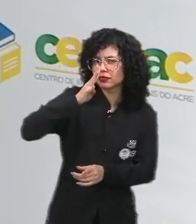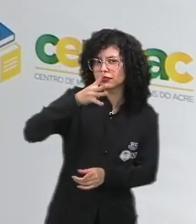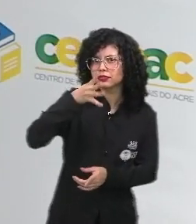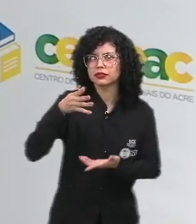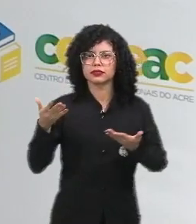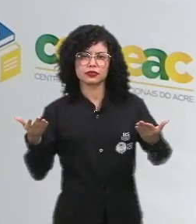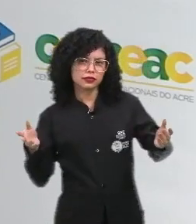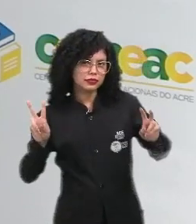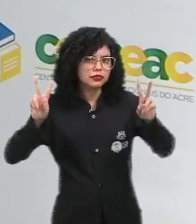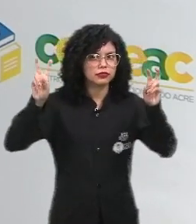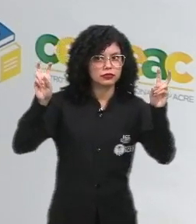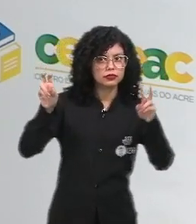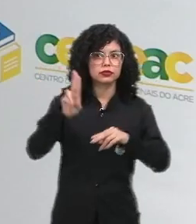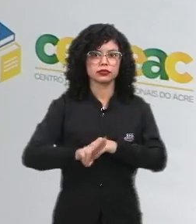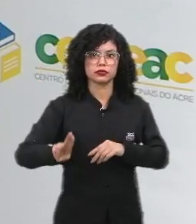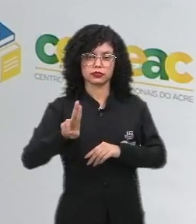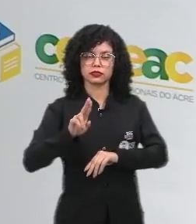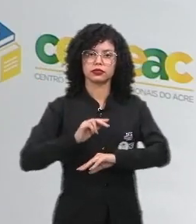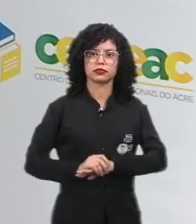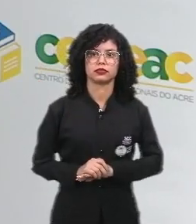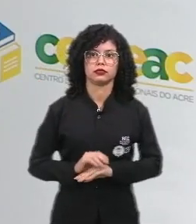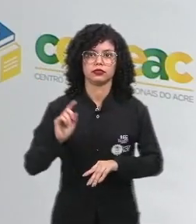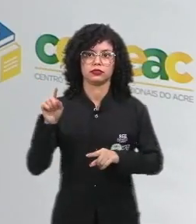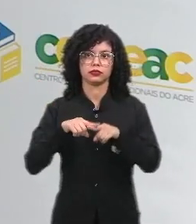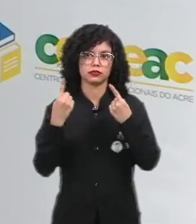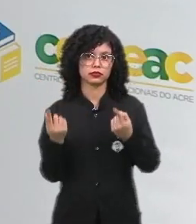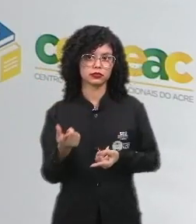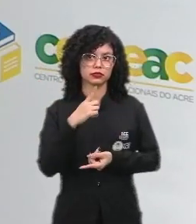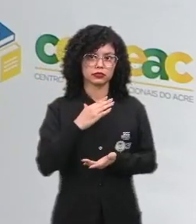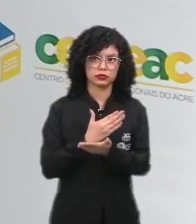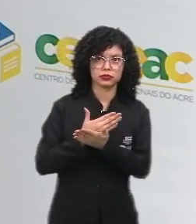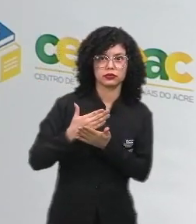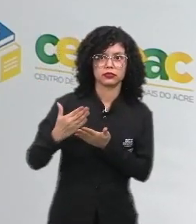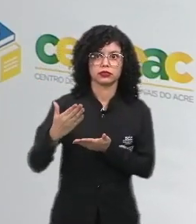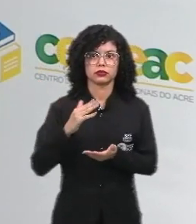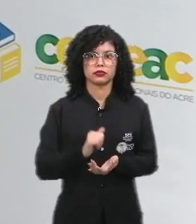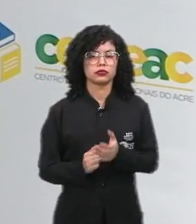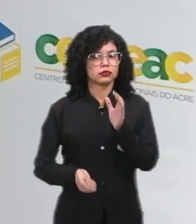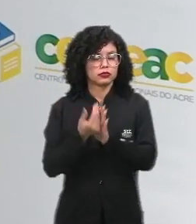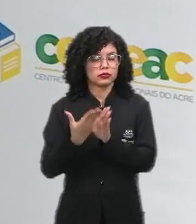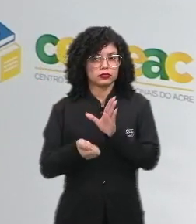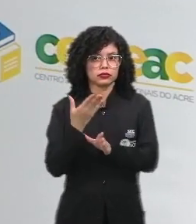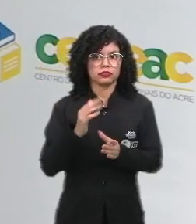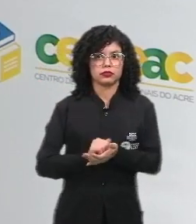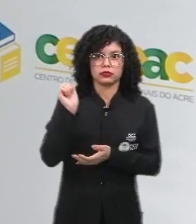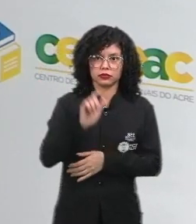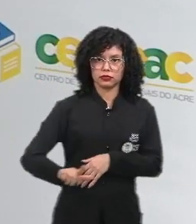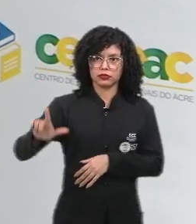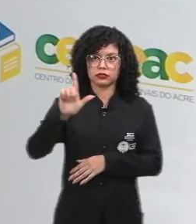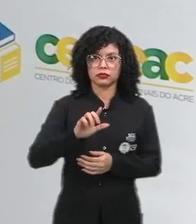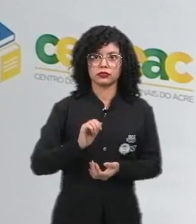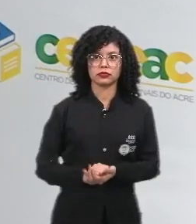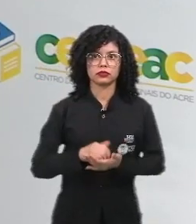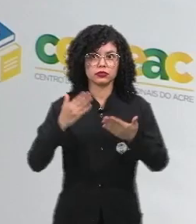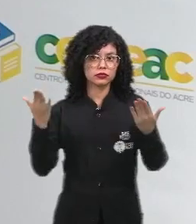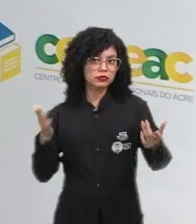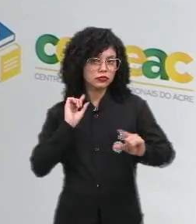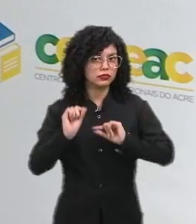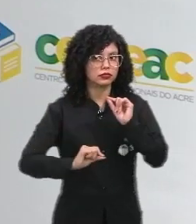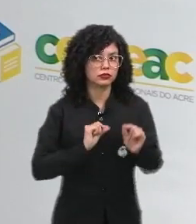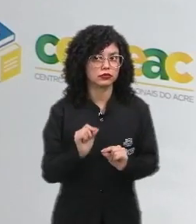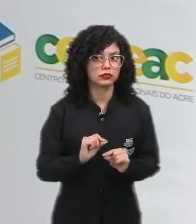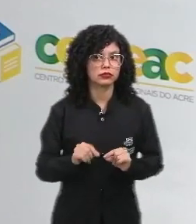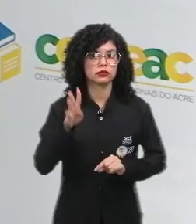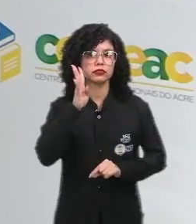em relação ao uso desse termo. No entanto, a gente tem o início dessa produção literária, tá? Então, o que é é